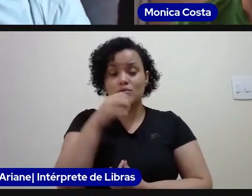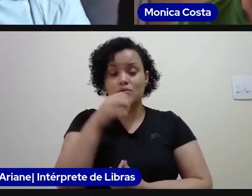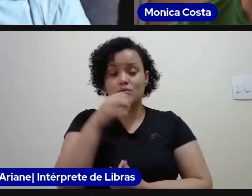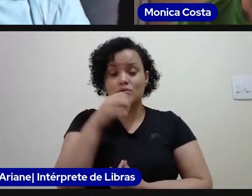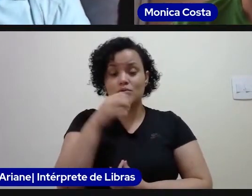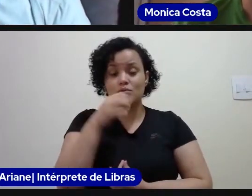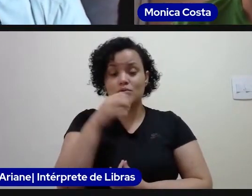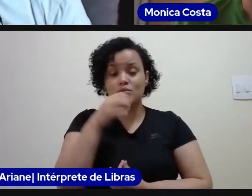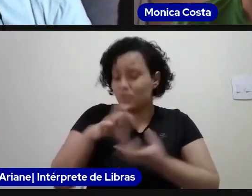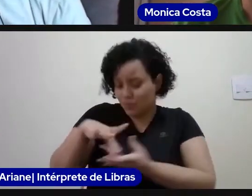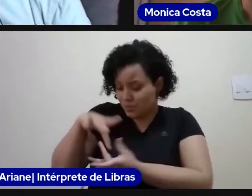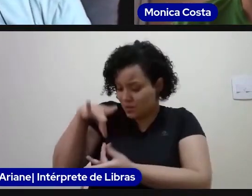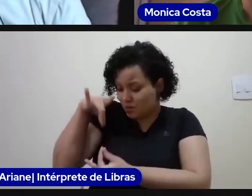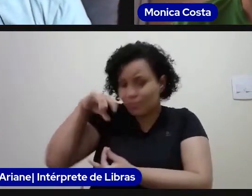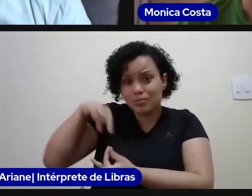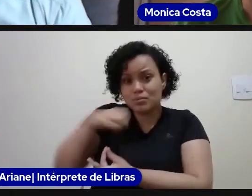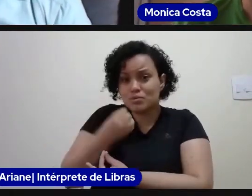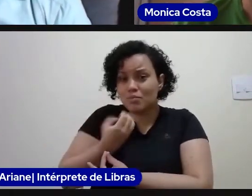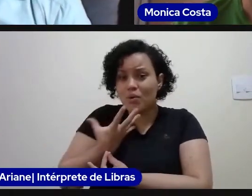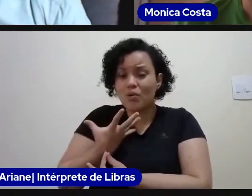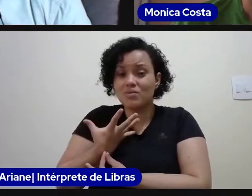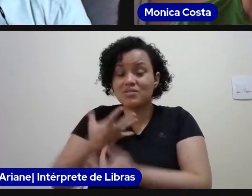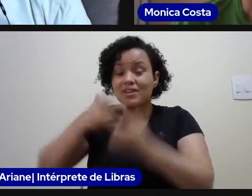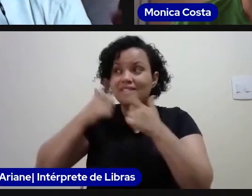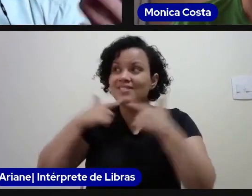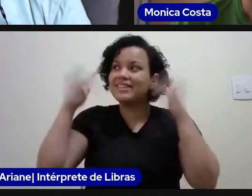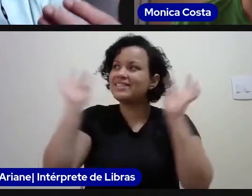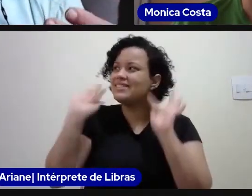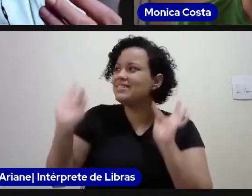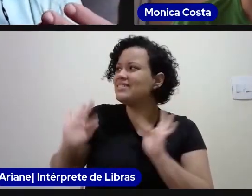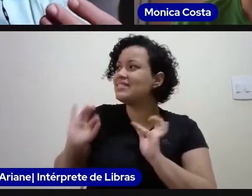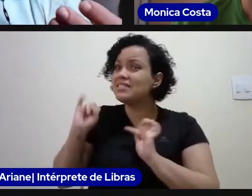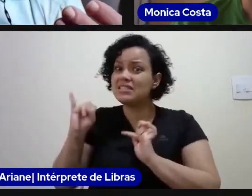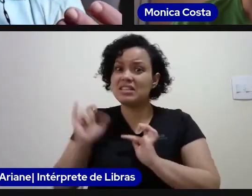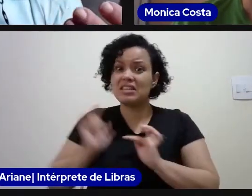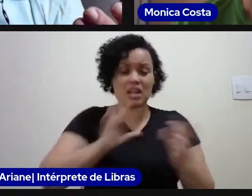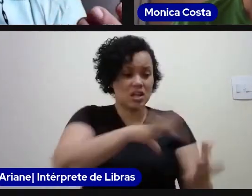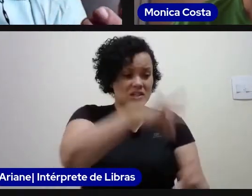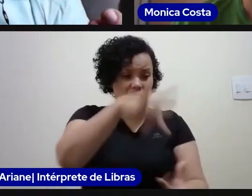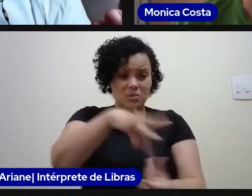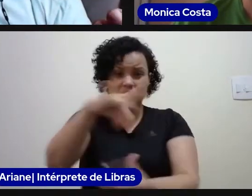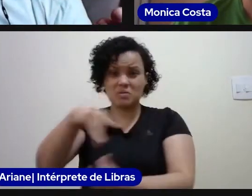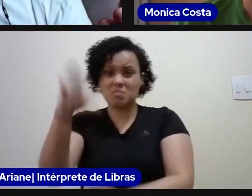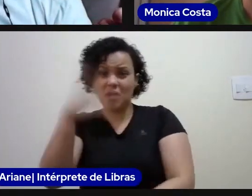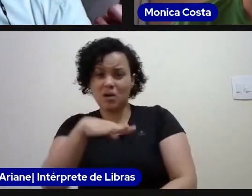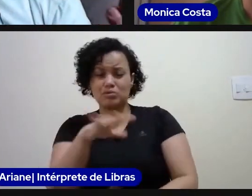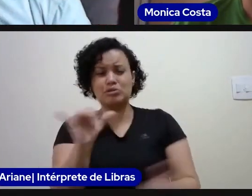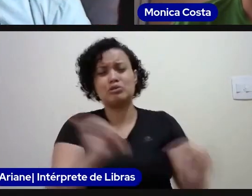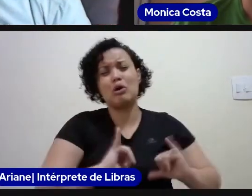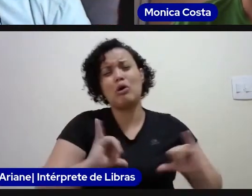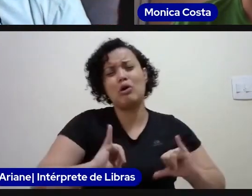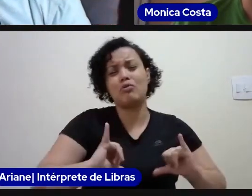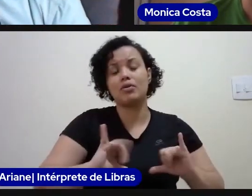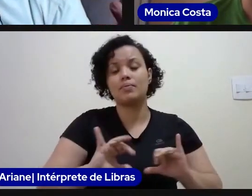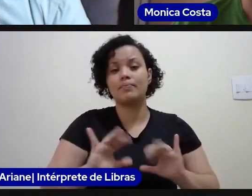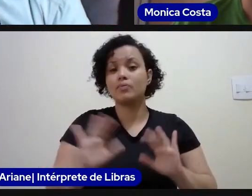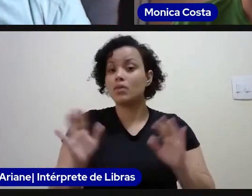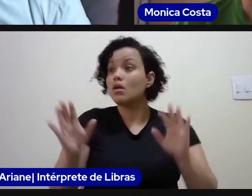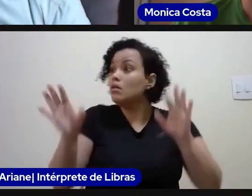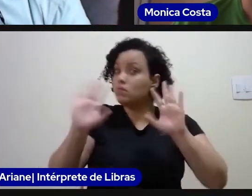bons estarem felizes, considerando que os maus estão em sofrimento? Aí ele diz, não, os